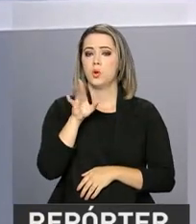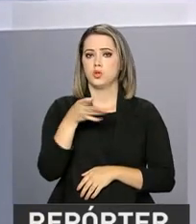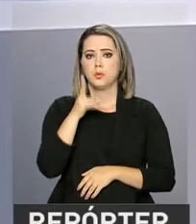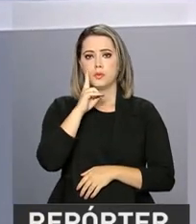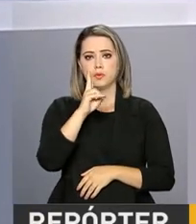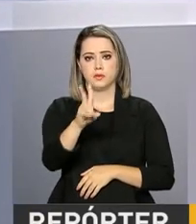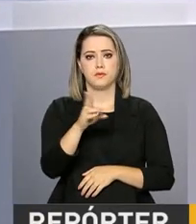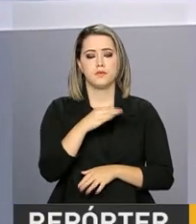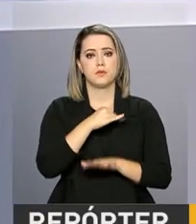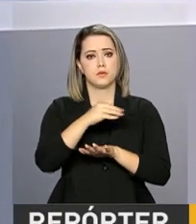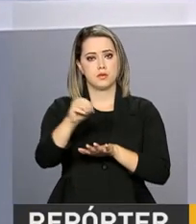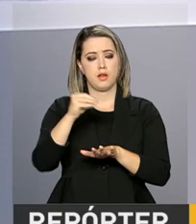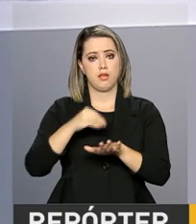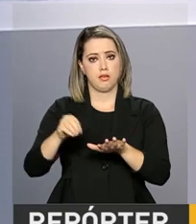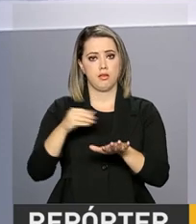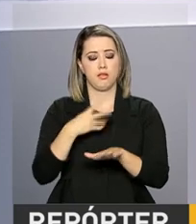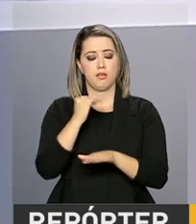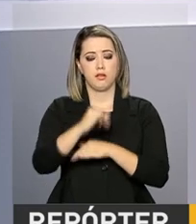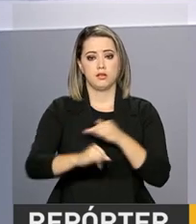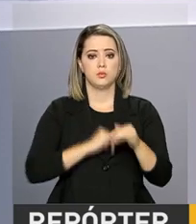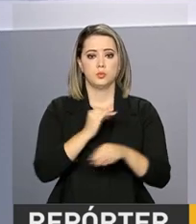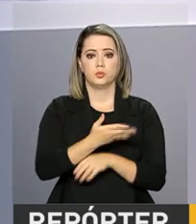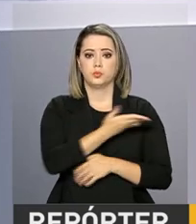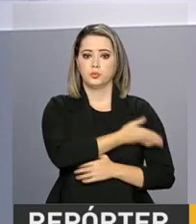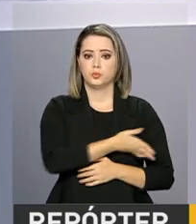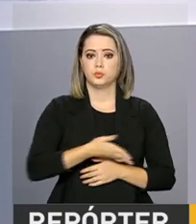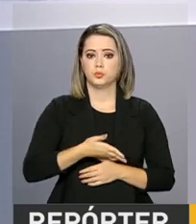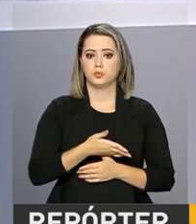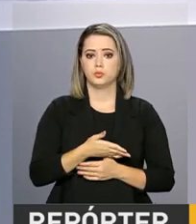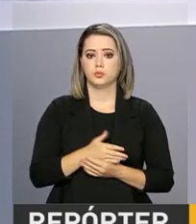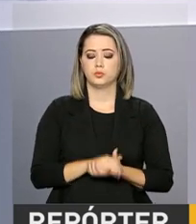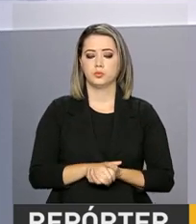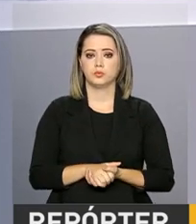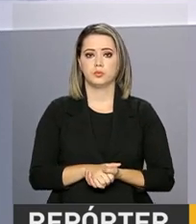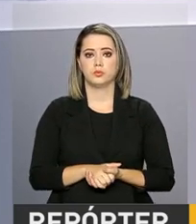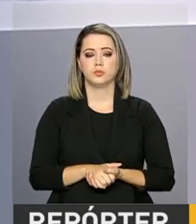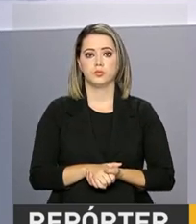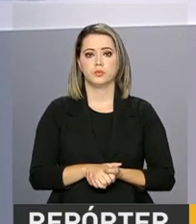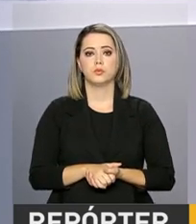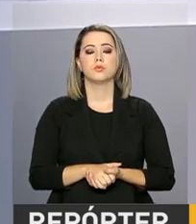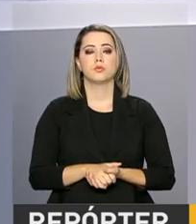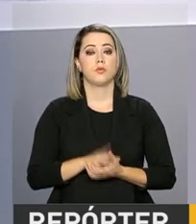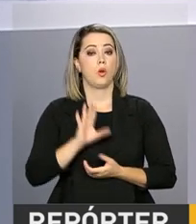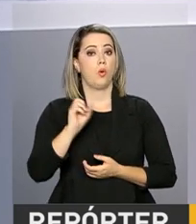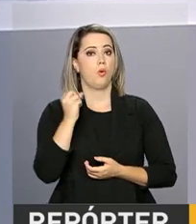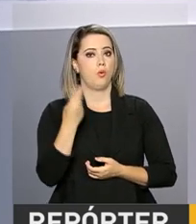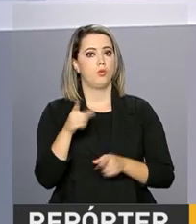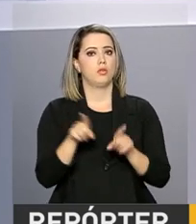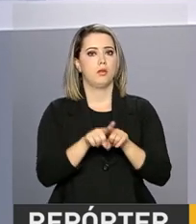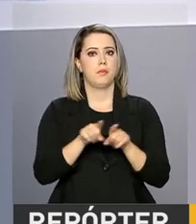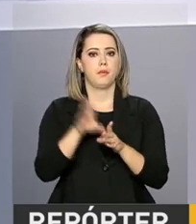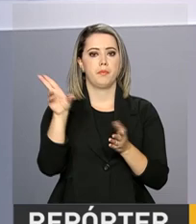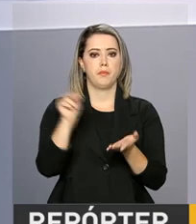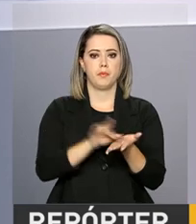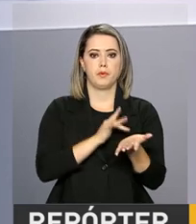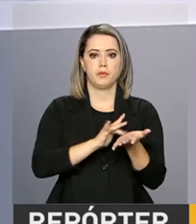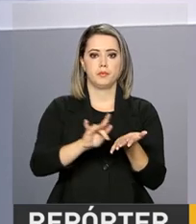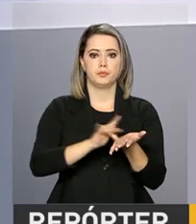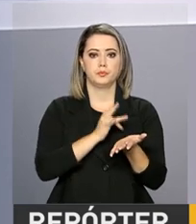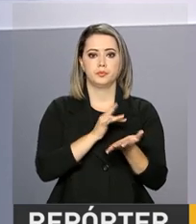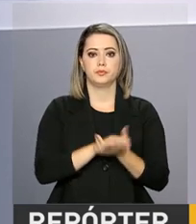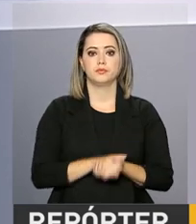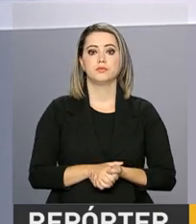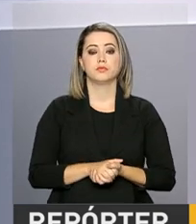consultado na internet em site.prouni.mec.gov.br ou também pelo aplicativo do programa.